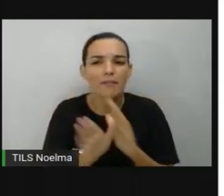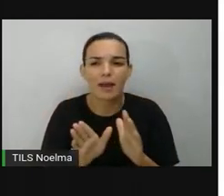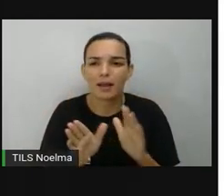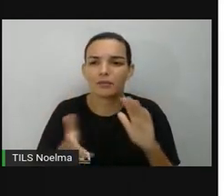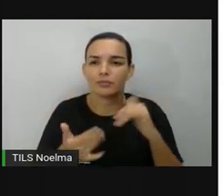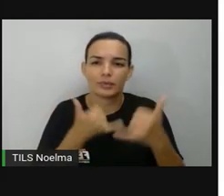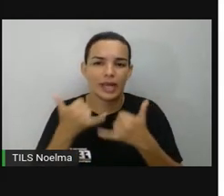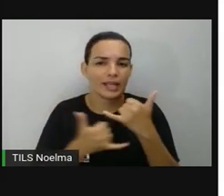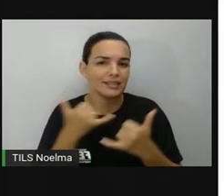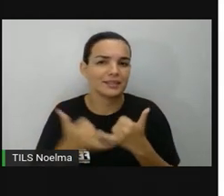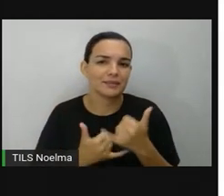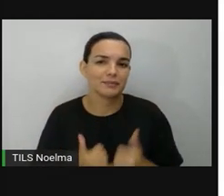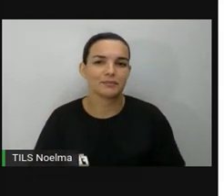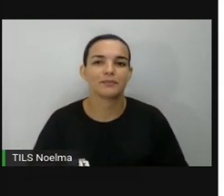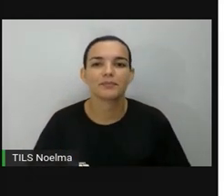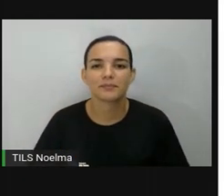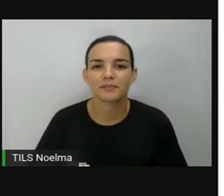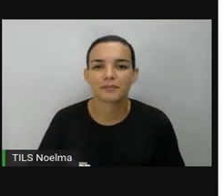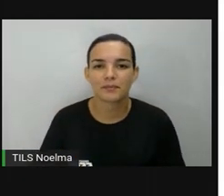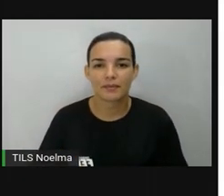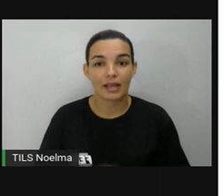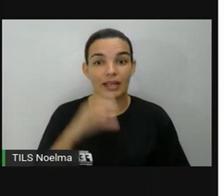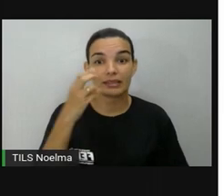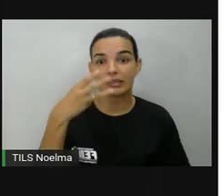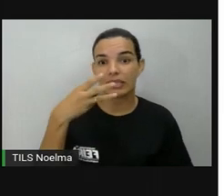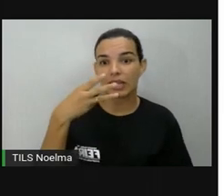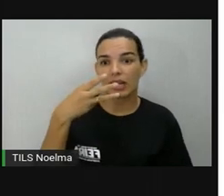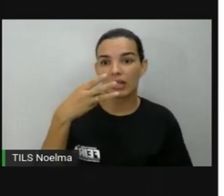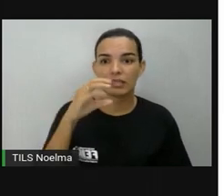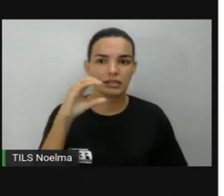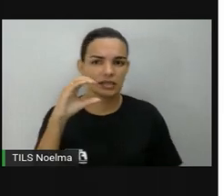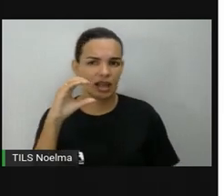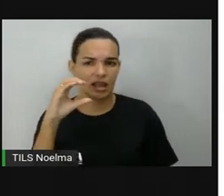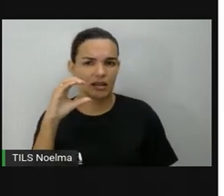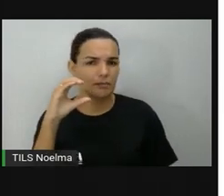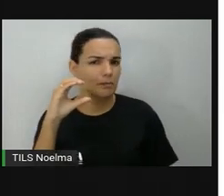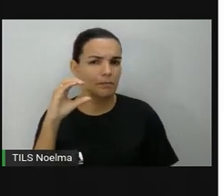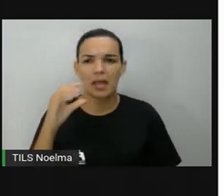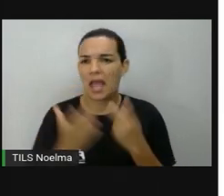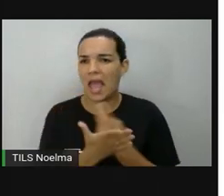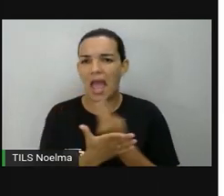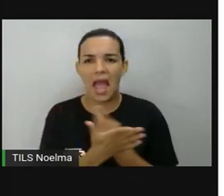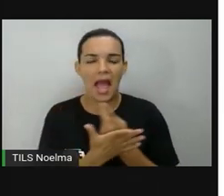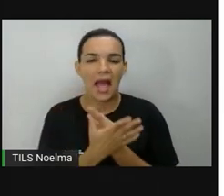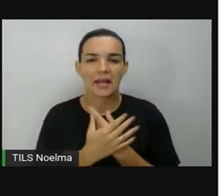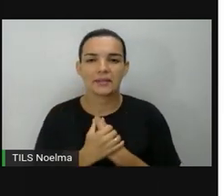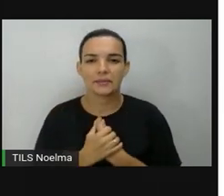Vamos começar? 3C 3C errou!